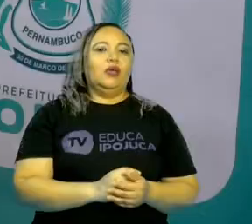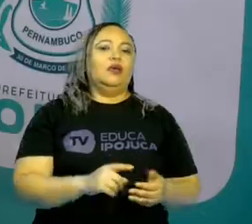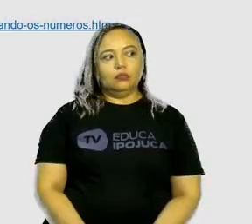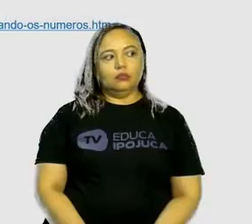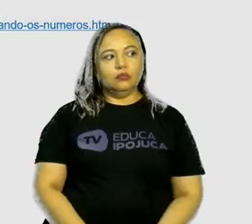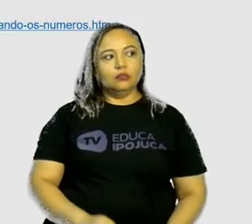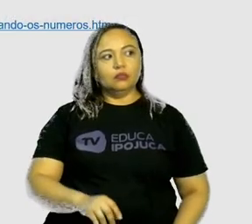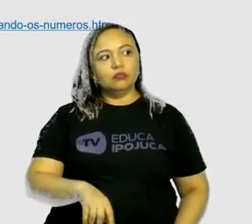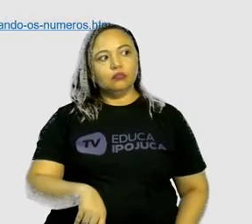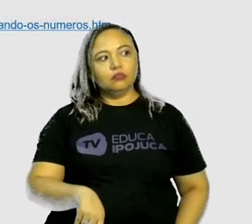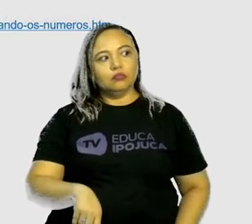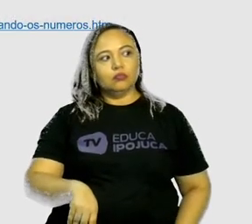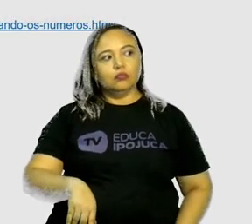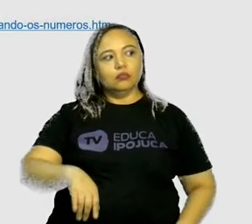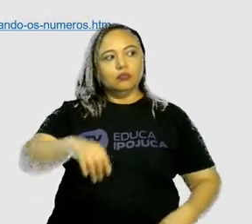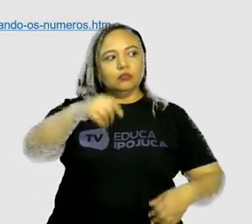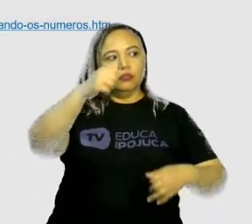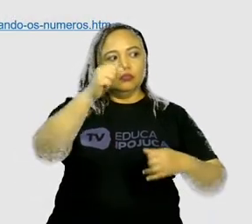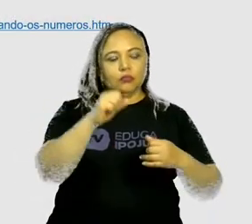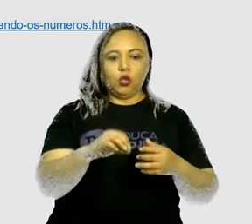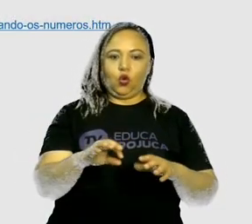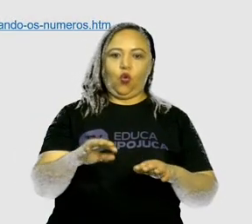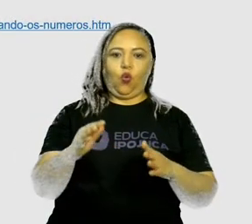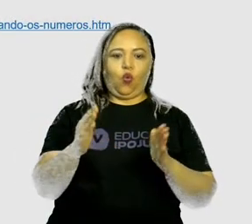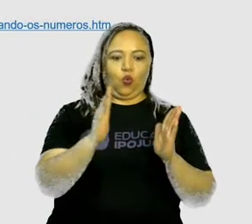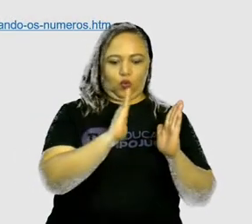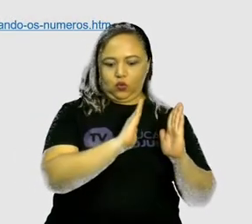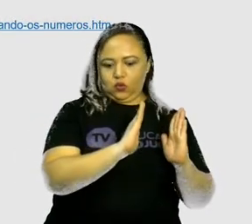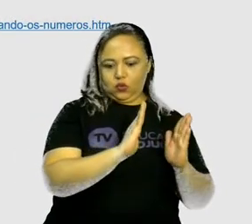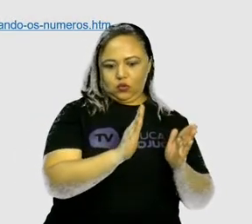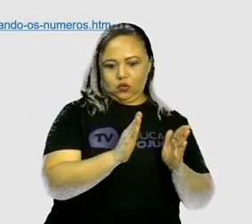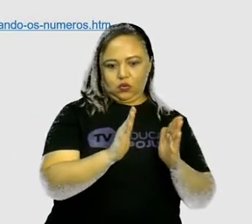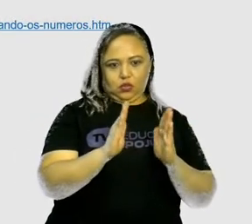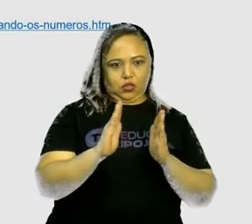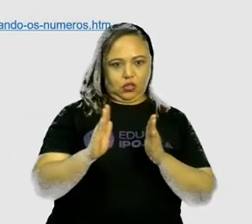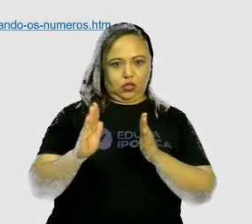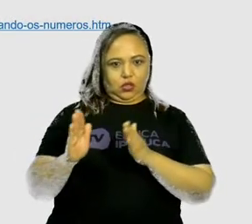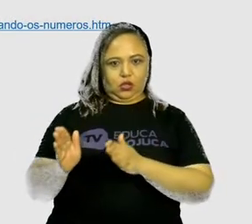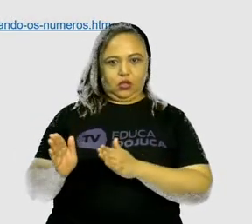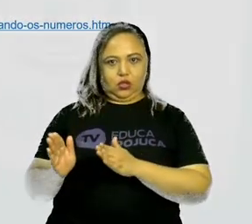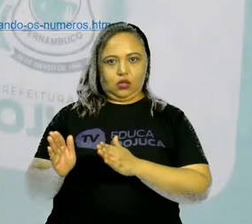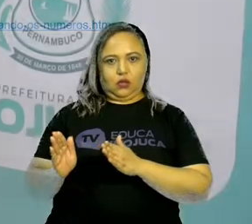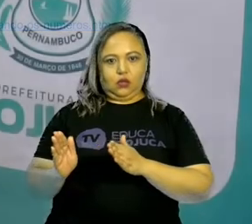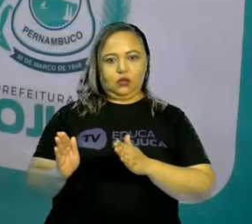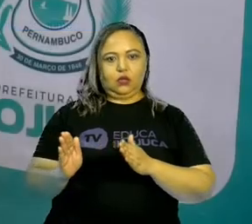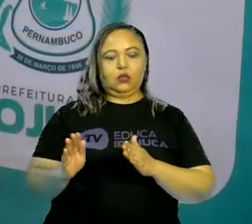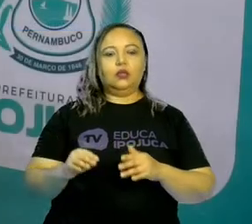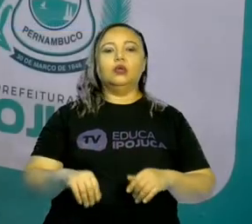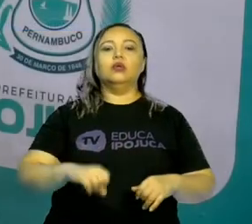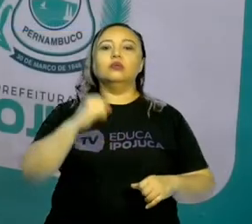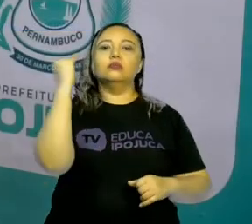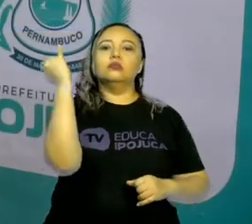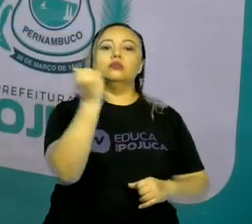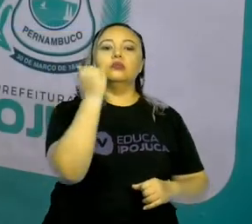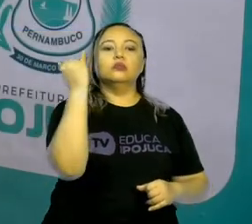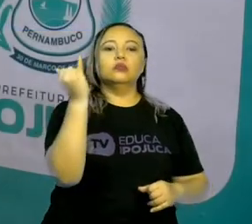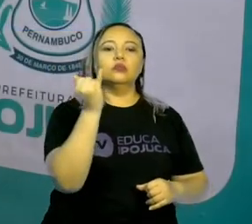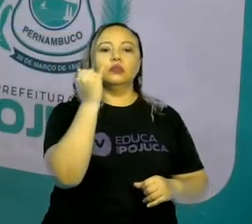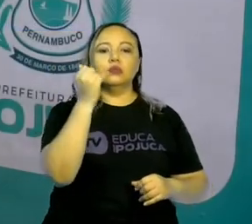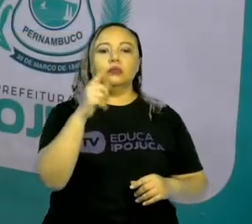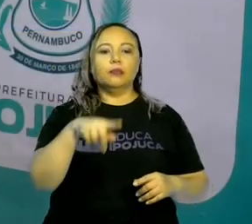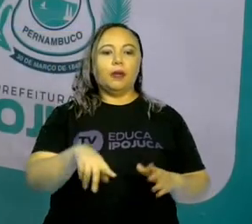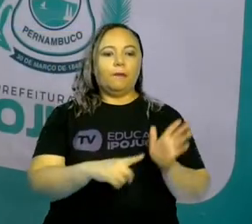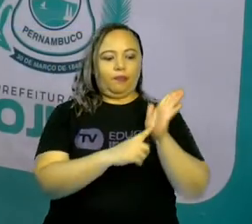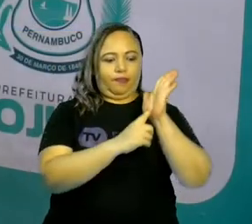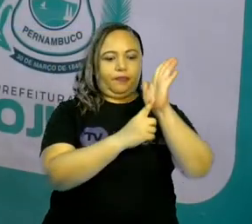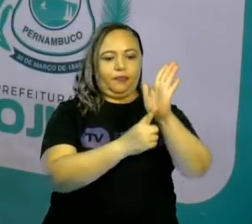E então, indicando ordem, serve para representar a ordem de algo ou a sua posição